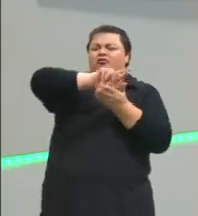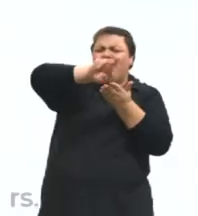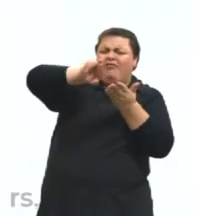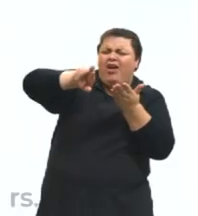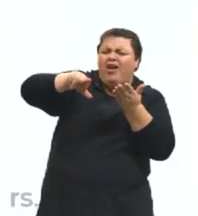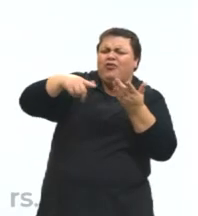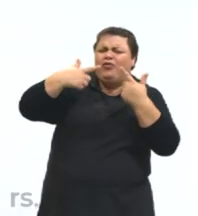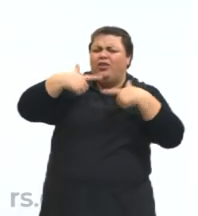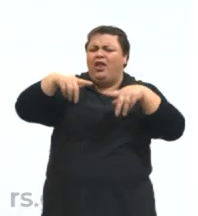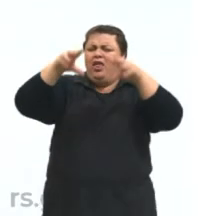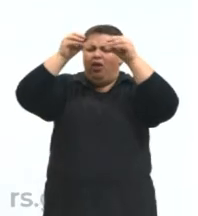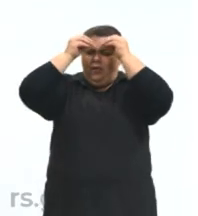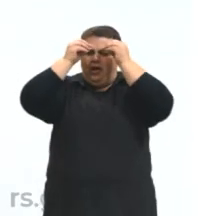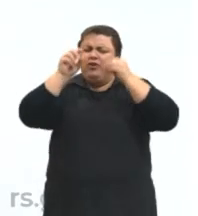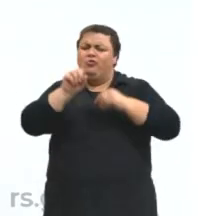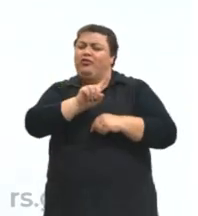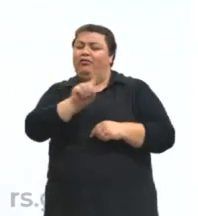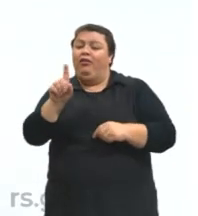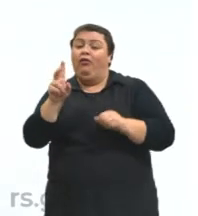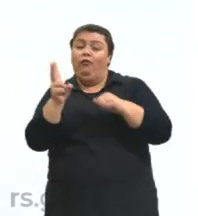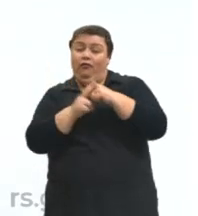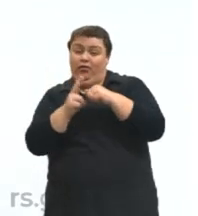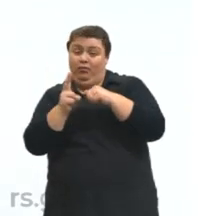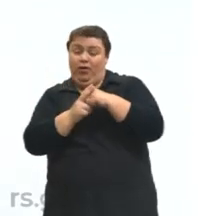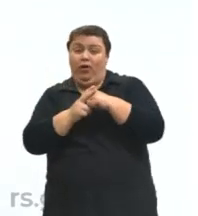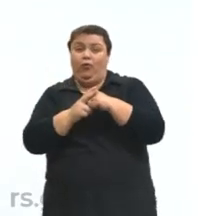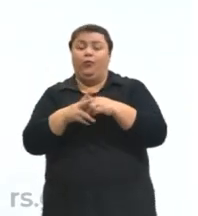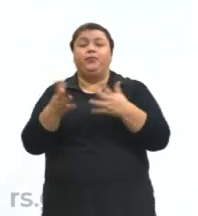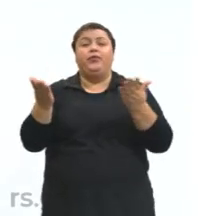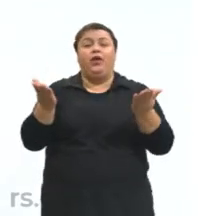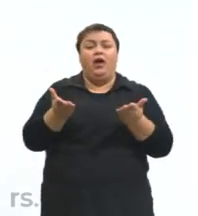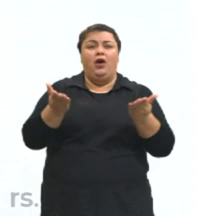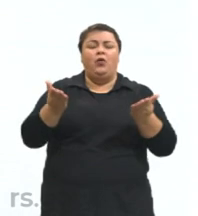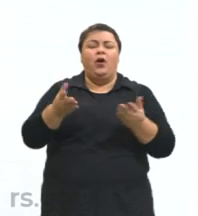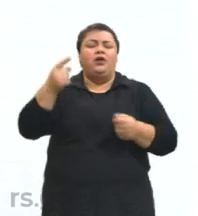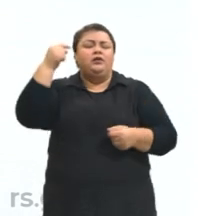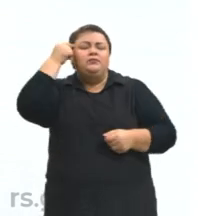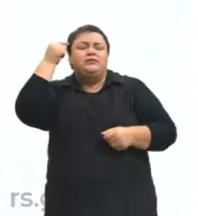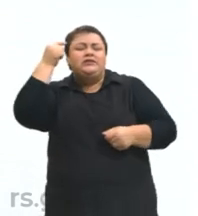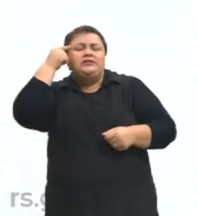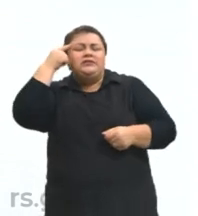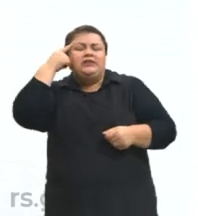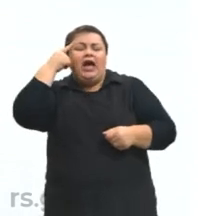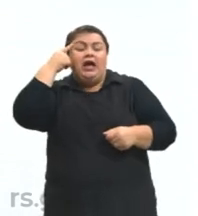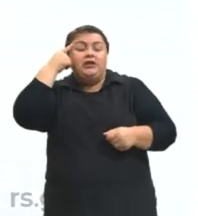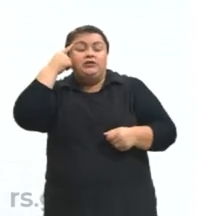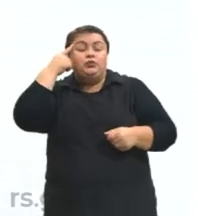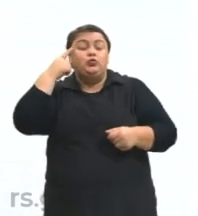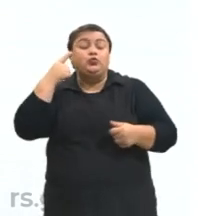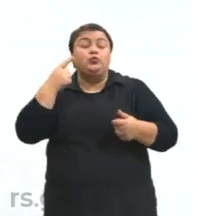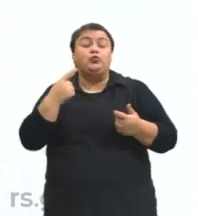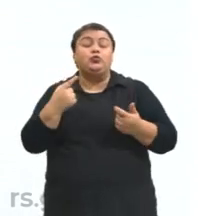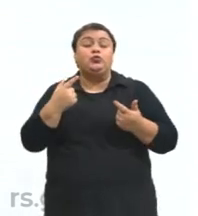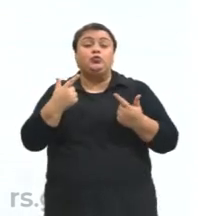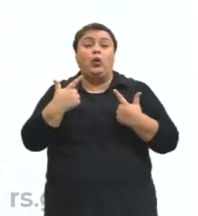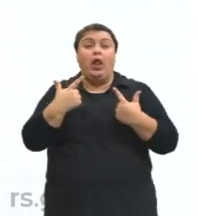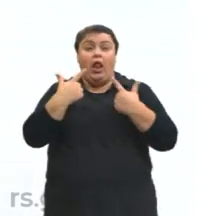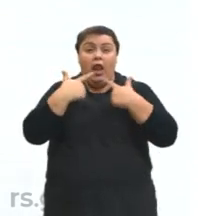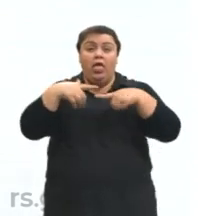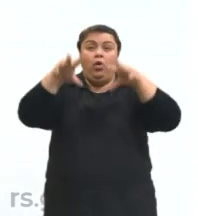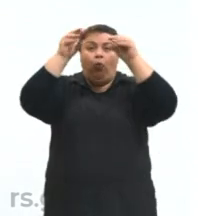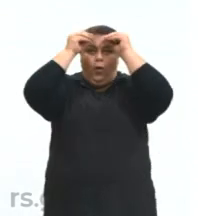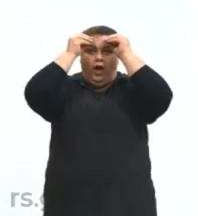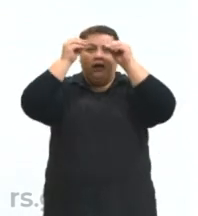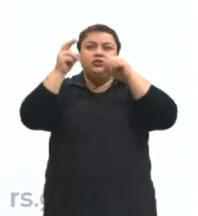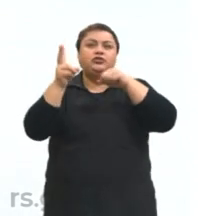linguagem não verbal. Agora, pensando em linguagem verbal. Eu vou voltar